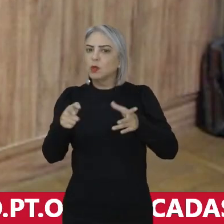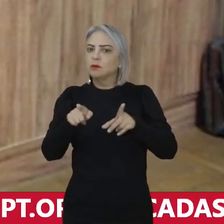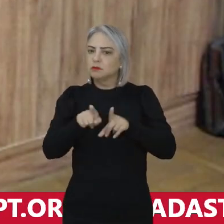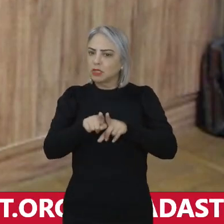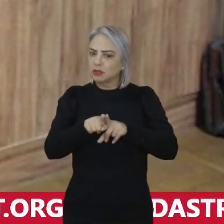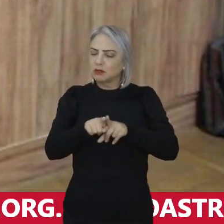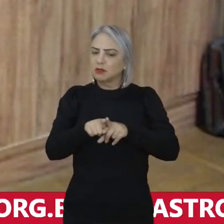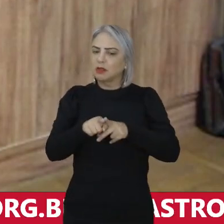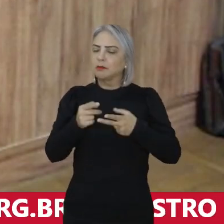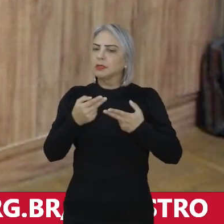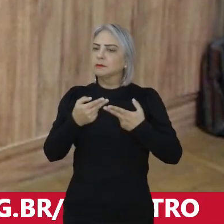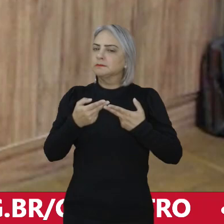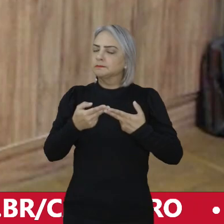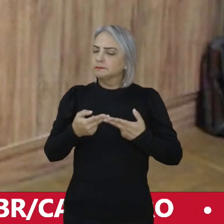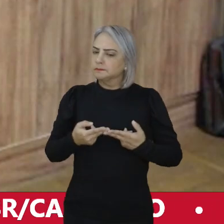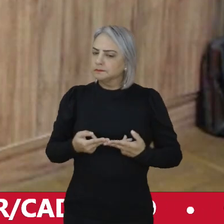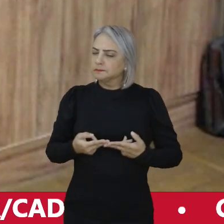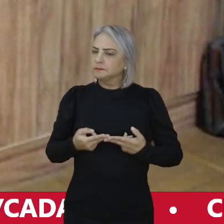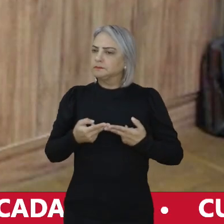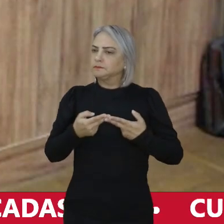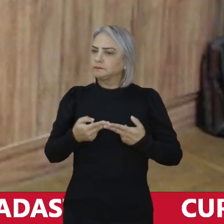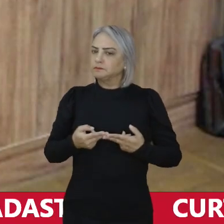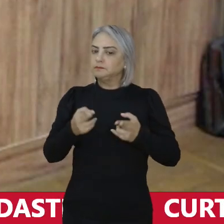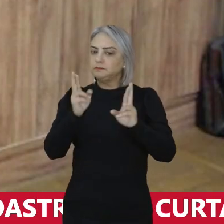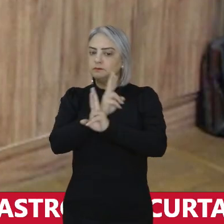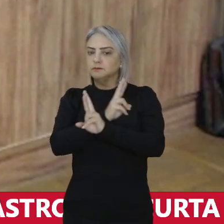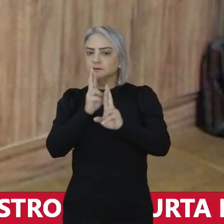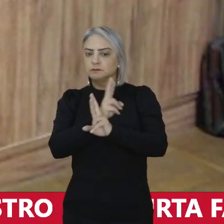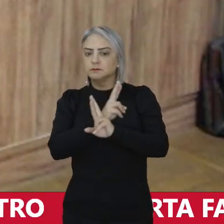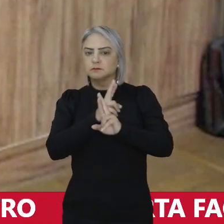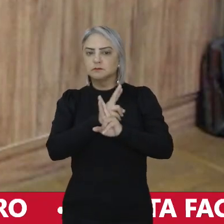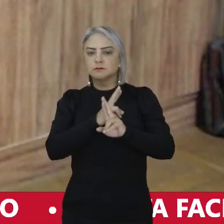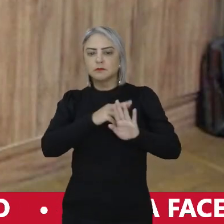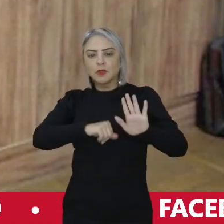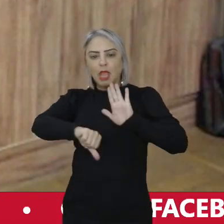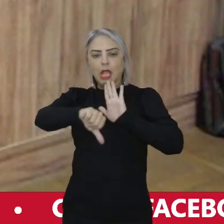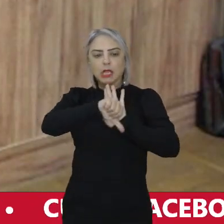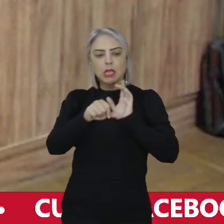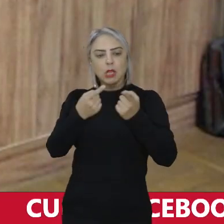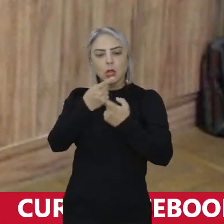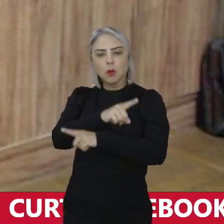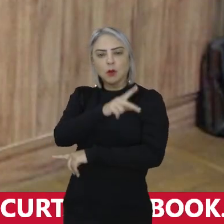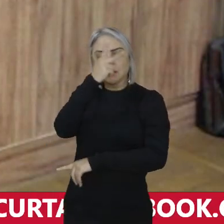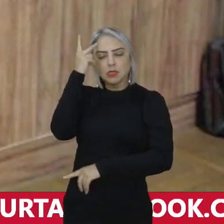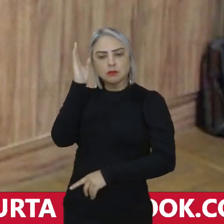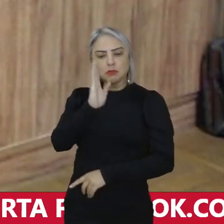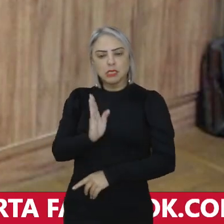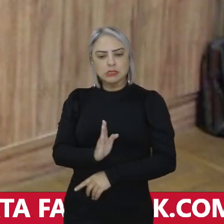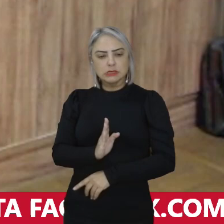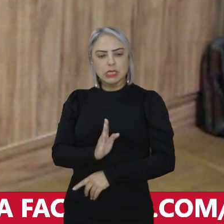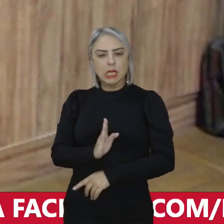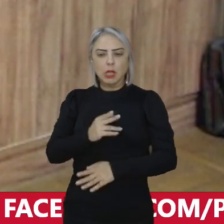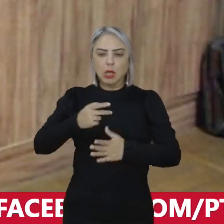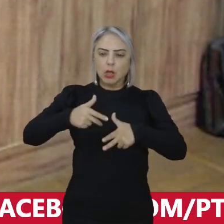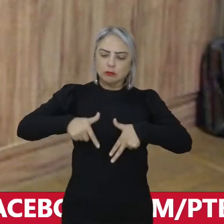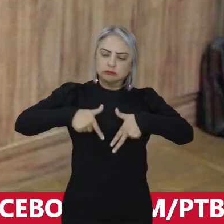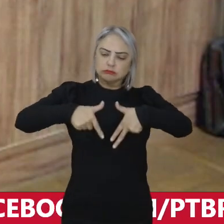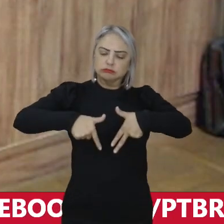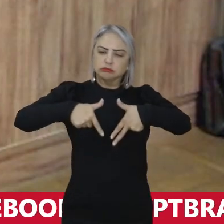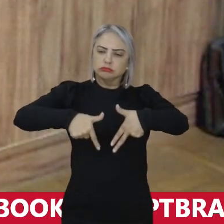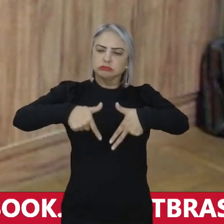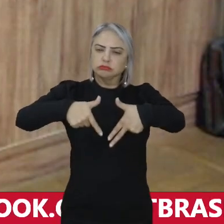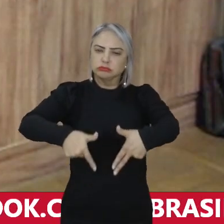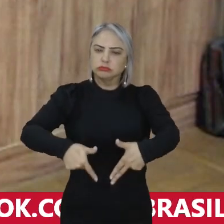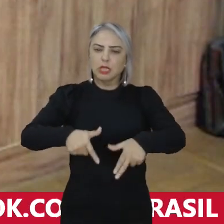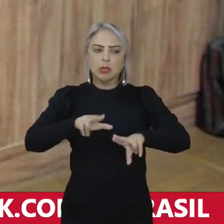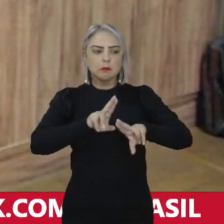tolerância em relação a crimes cometidos contra brasileiros, contra militantes, prisioneiros